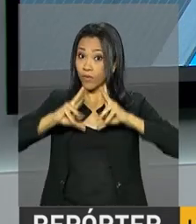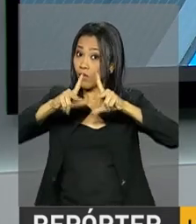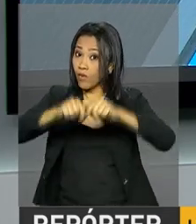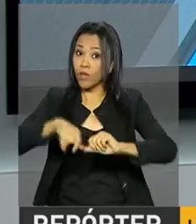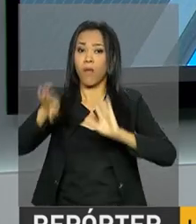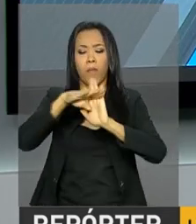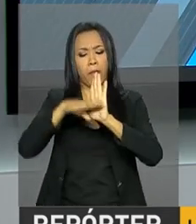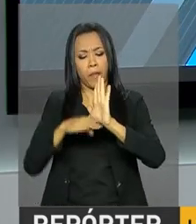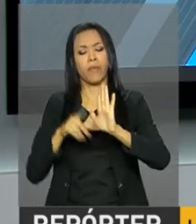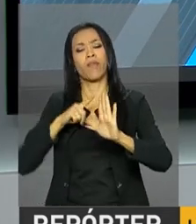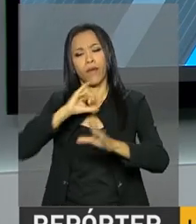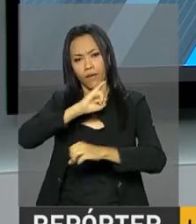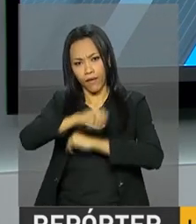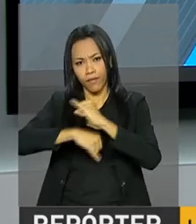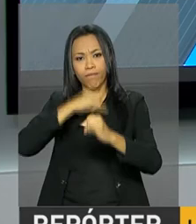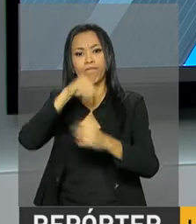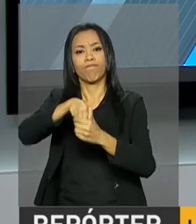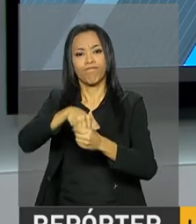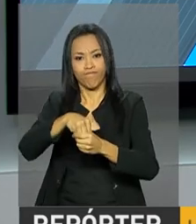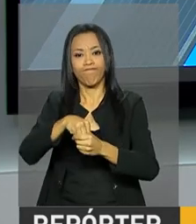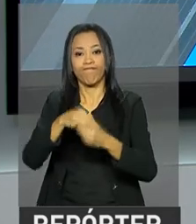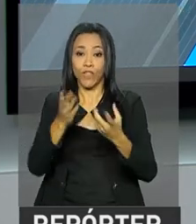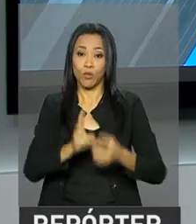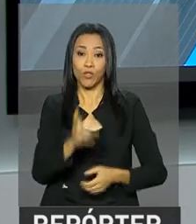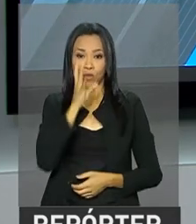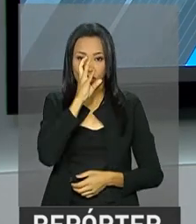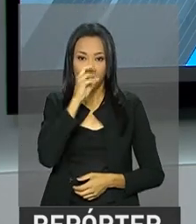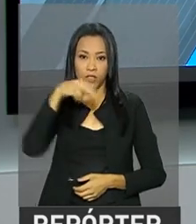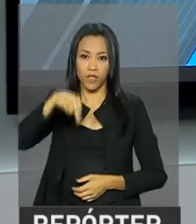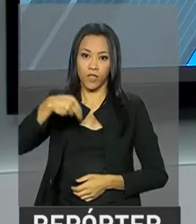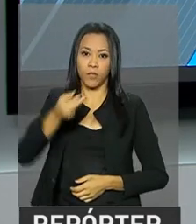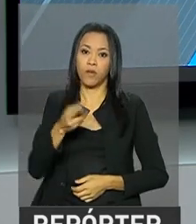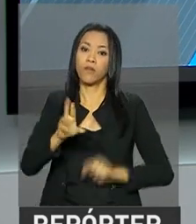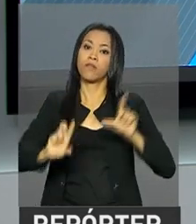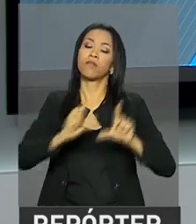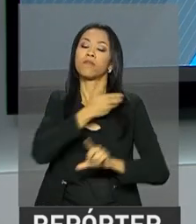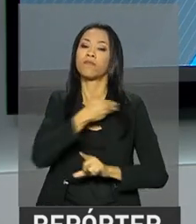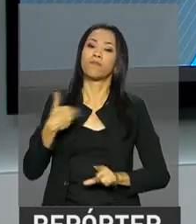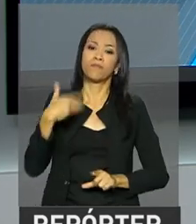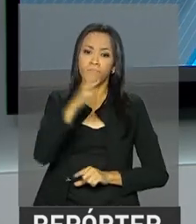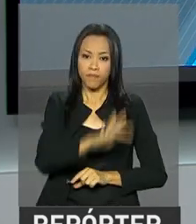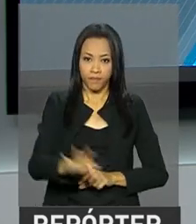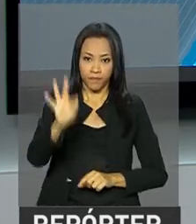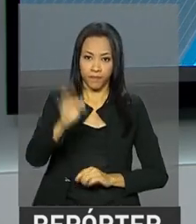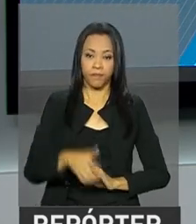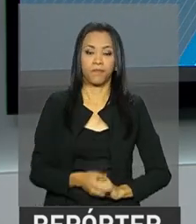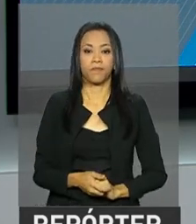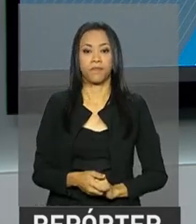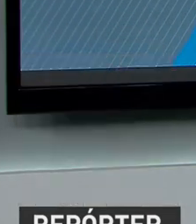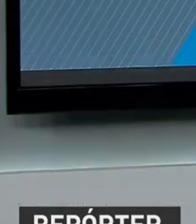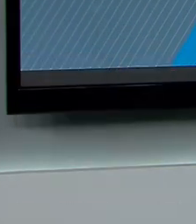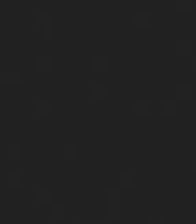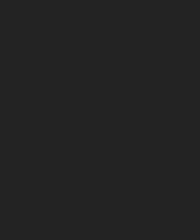programação também está na internet. Continue com a gente aqui na NBR, a TV do Governo Federal.